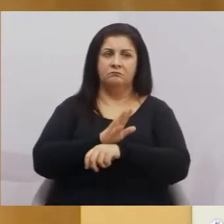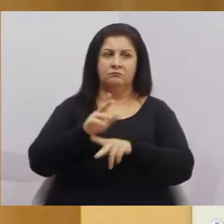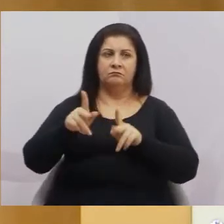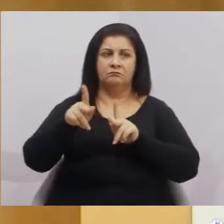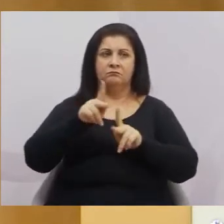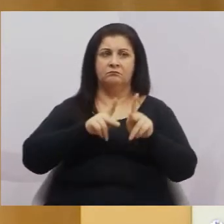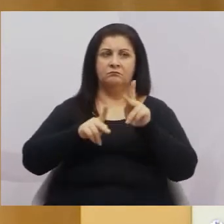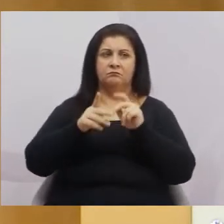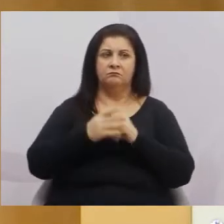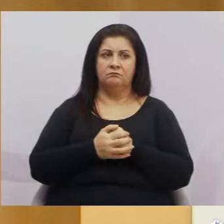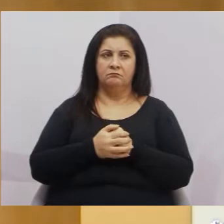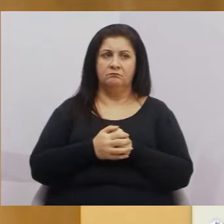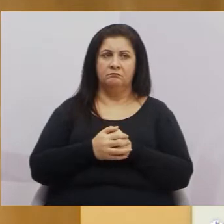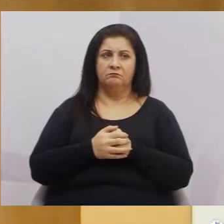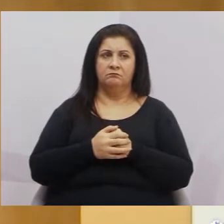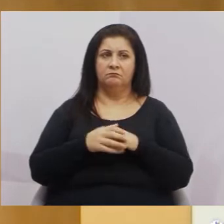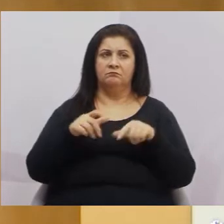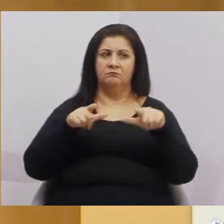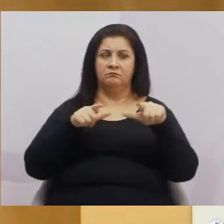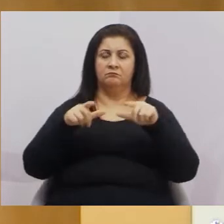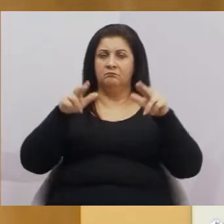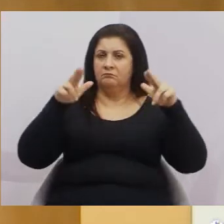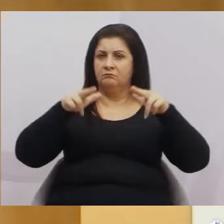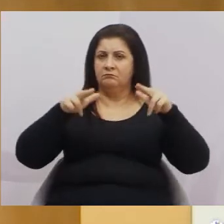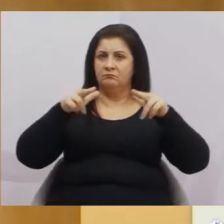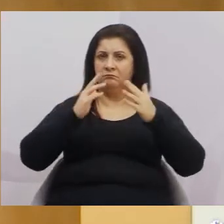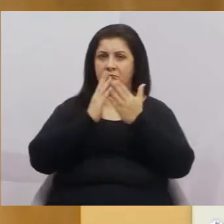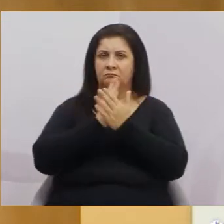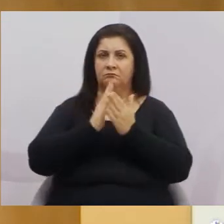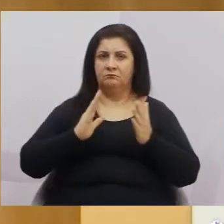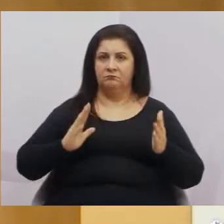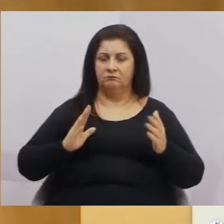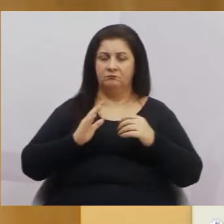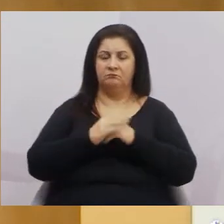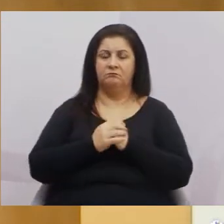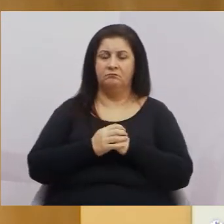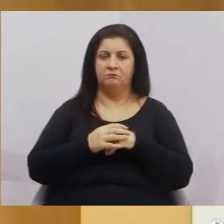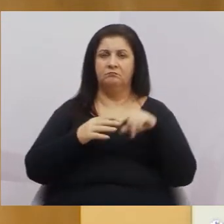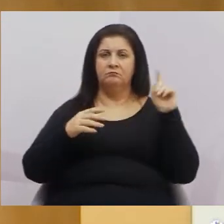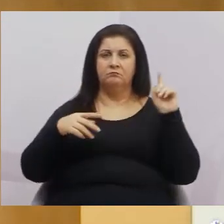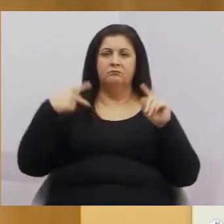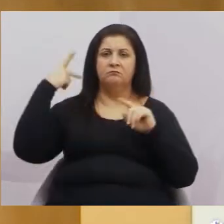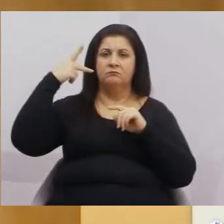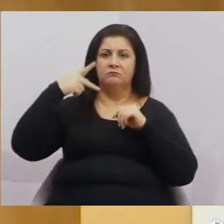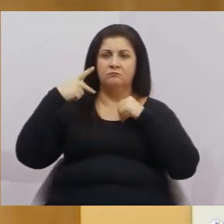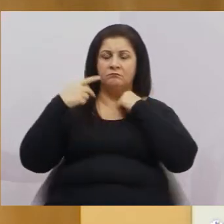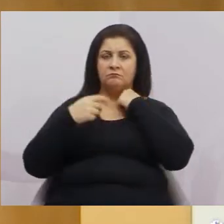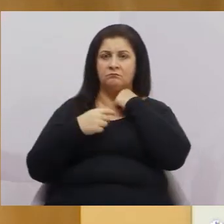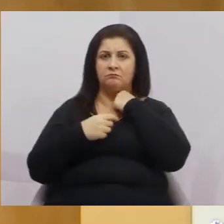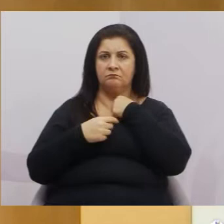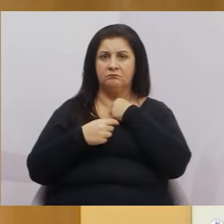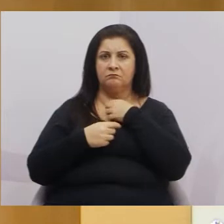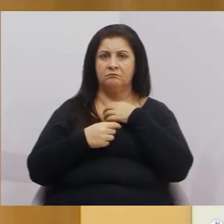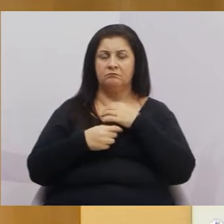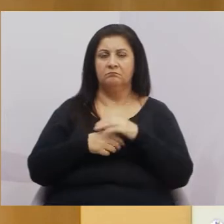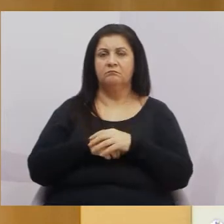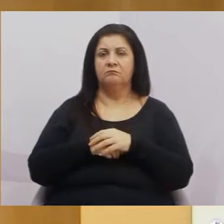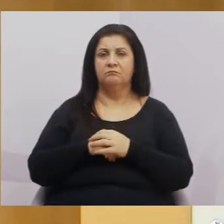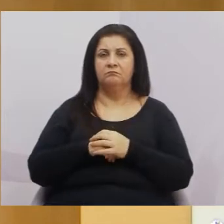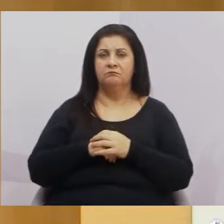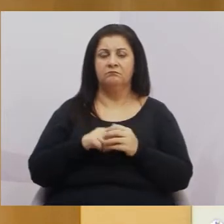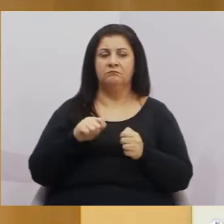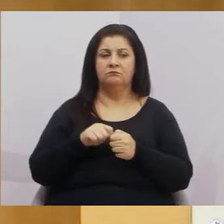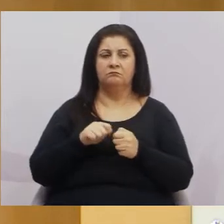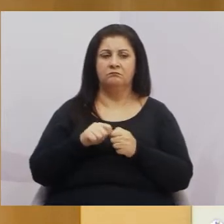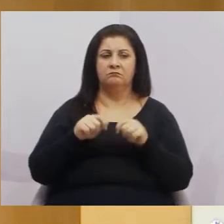e o nosso trabalho não para. Enquanto vereador nessa casa, nós temos feito esse